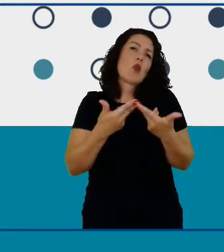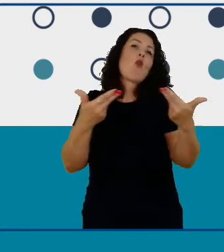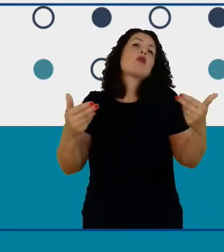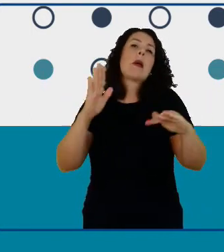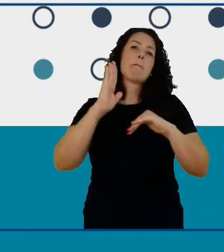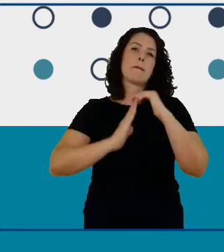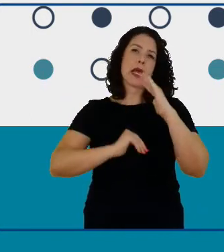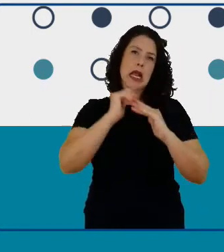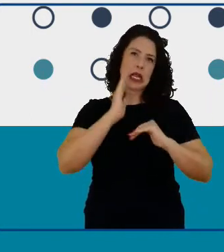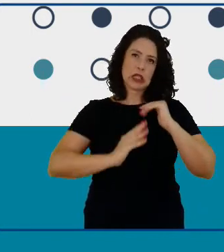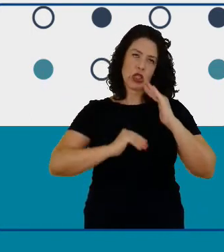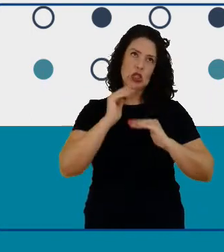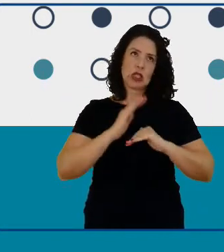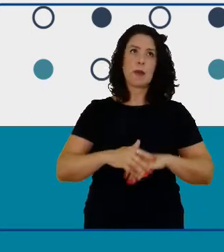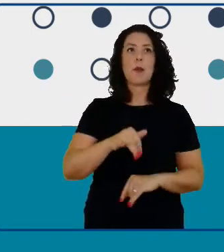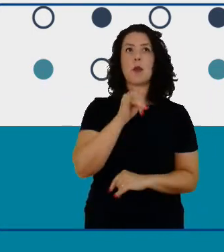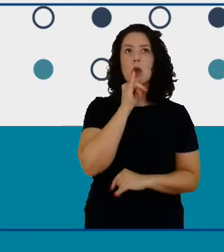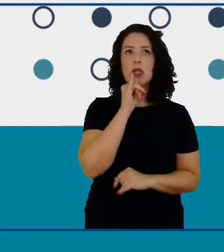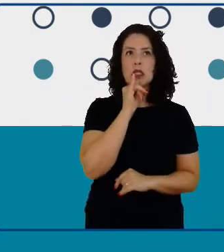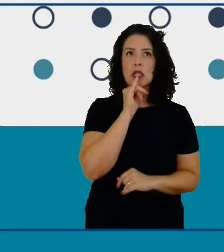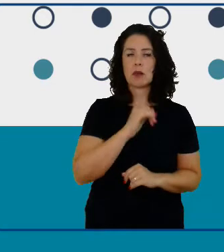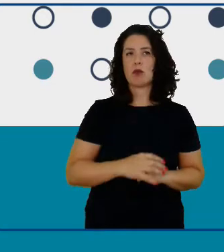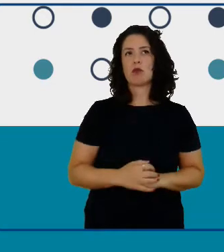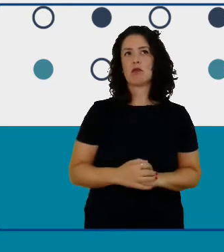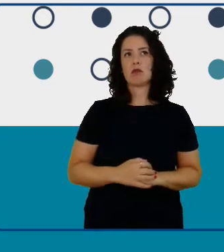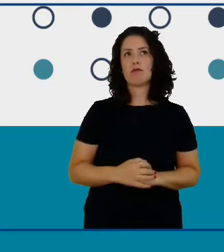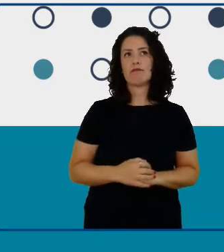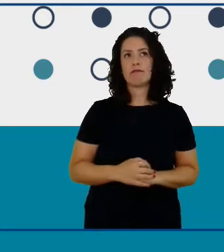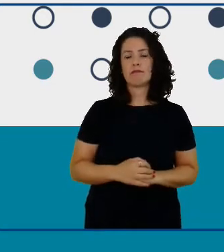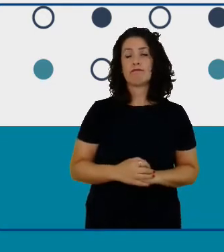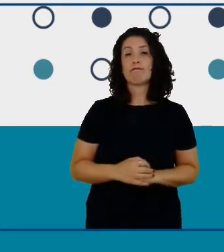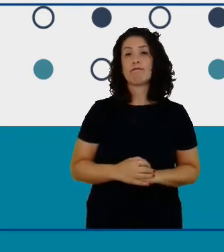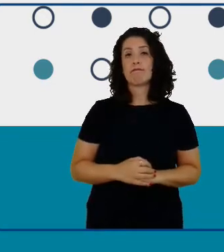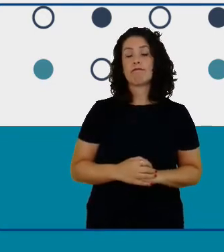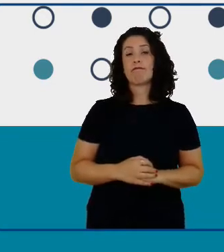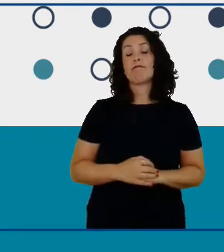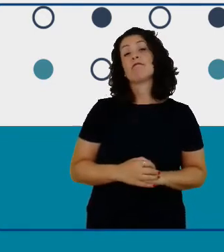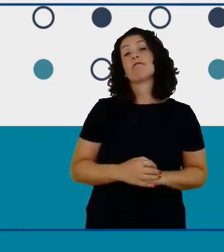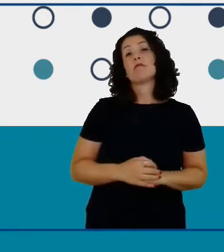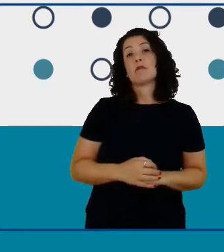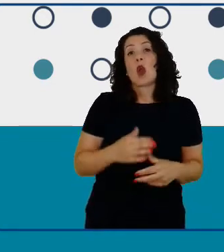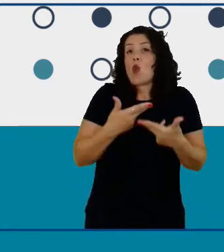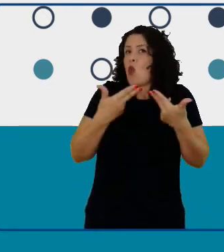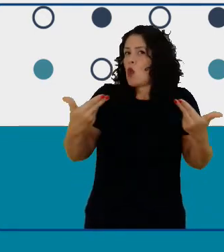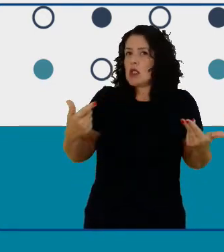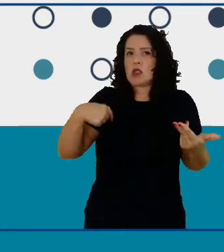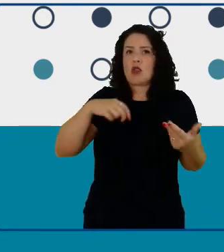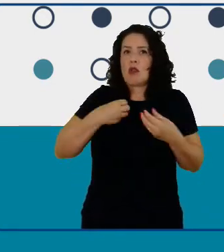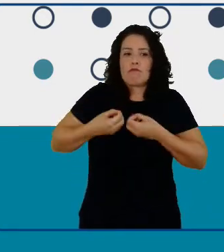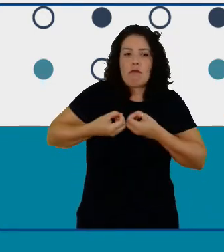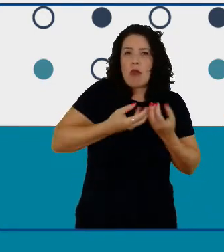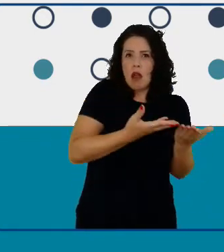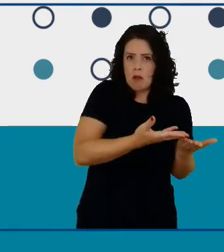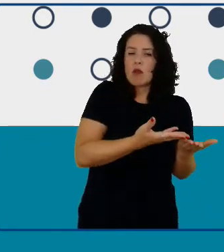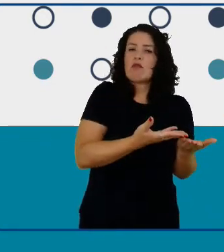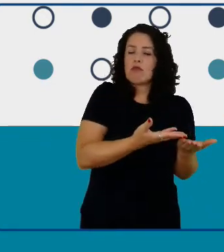é algo que a gente provê e